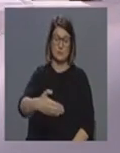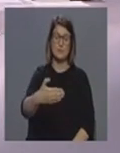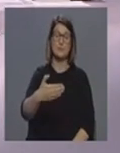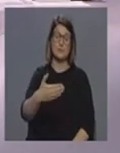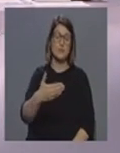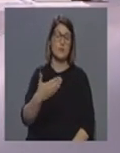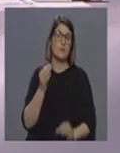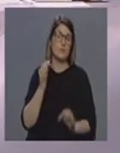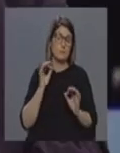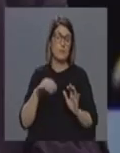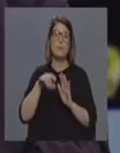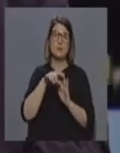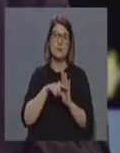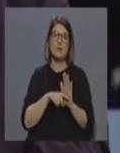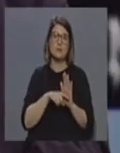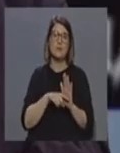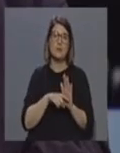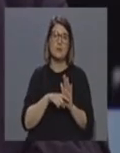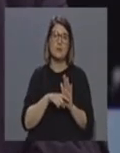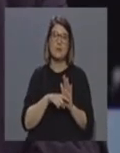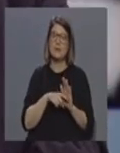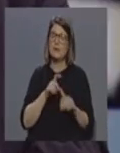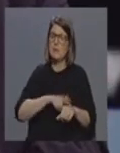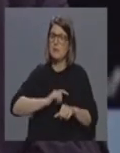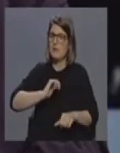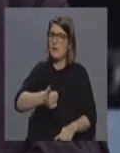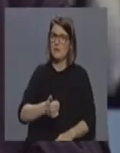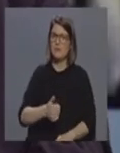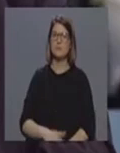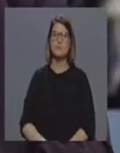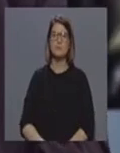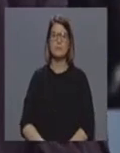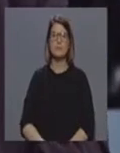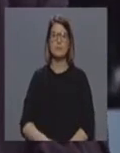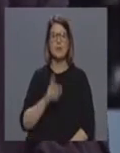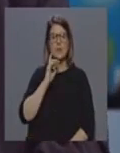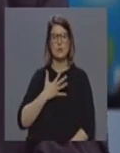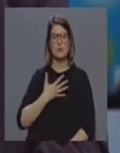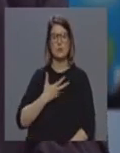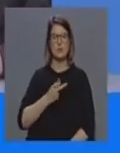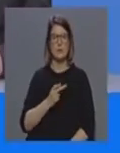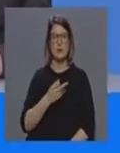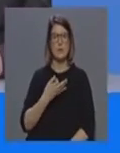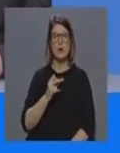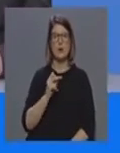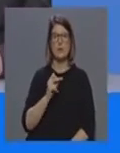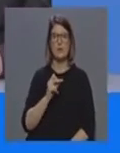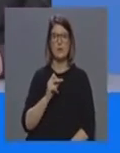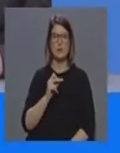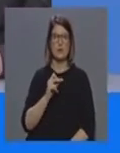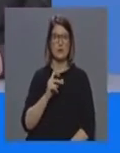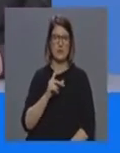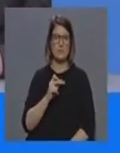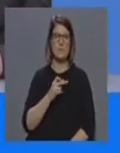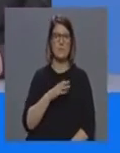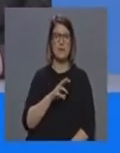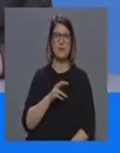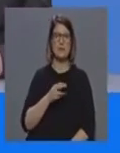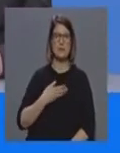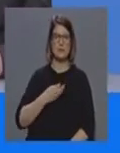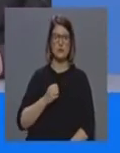medida, sem dúvida, que chega na hora certa. Doutora Paula Mendes, chamo à conversa também a doutora Paula Mendes, que está na Ilha Terceira.